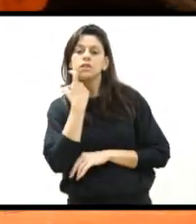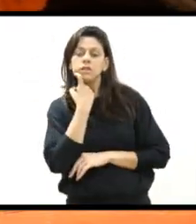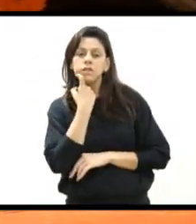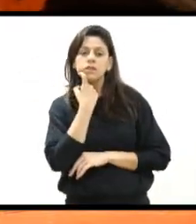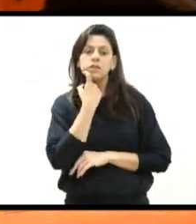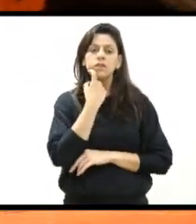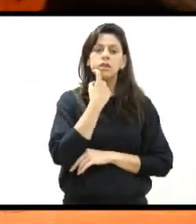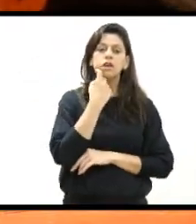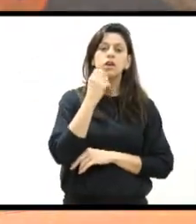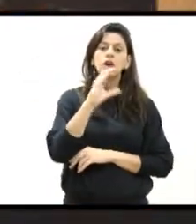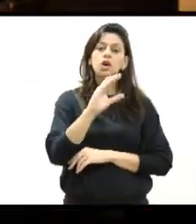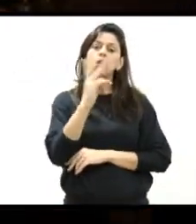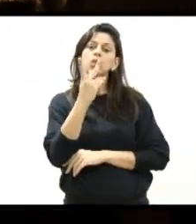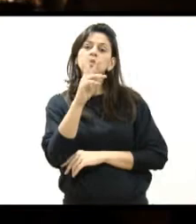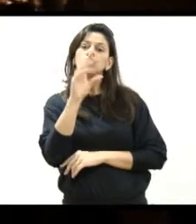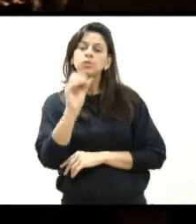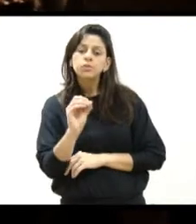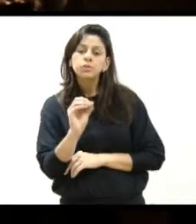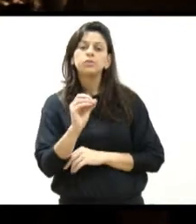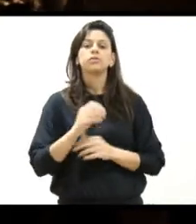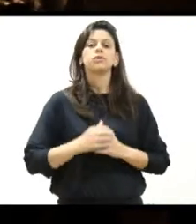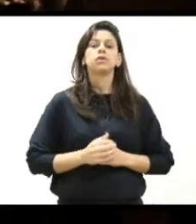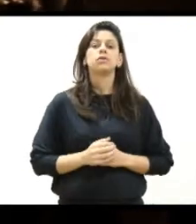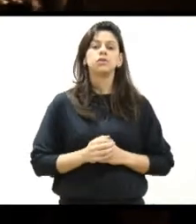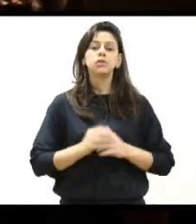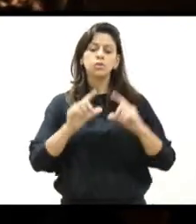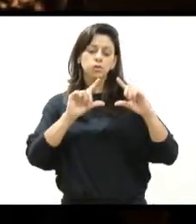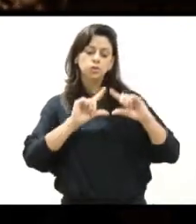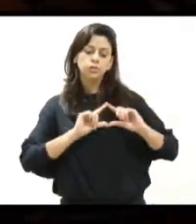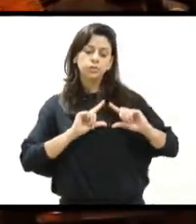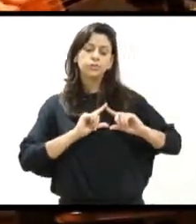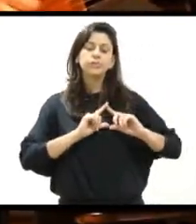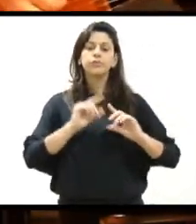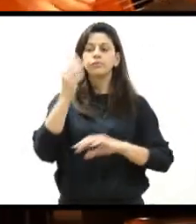11 de Marcos Frederico o Teatro do Campo Santo Antônio.